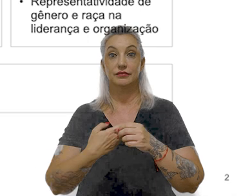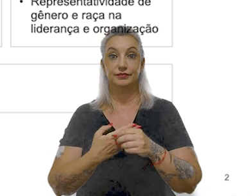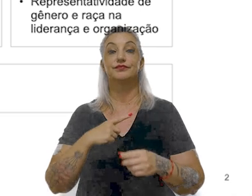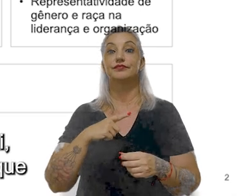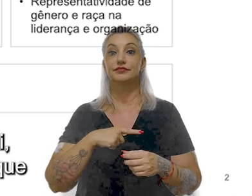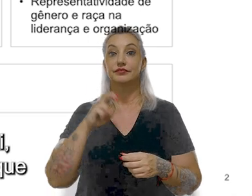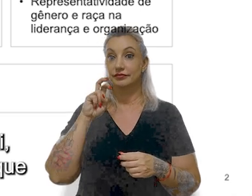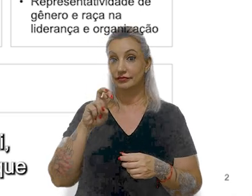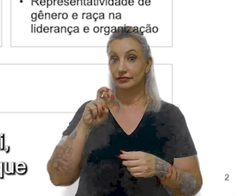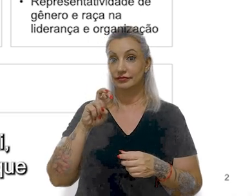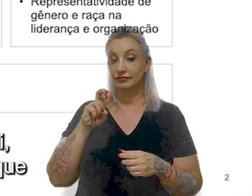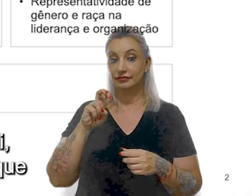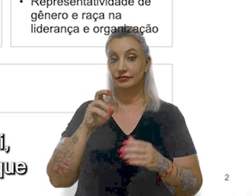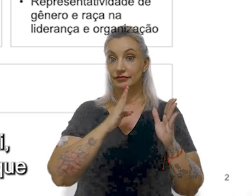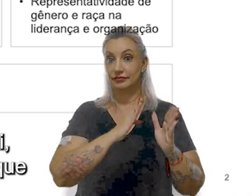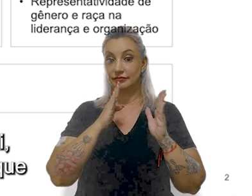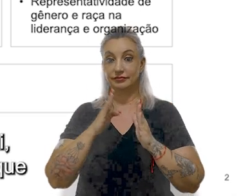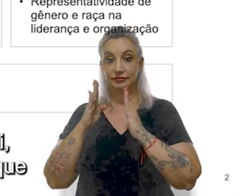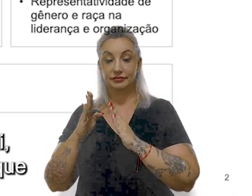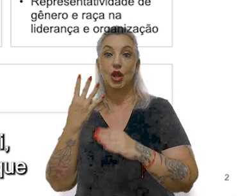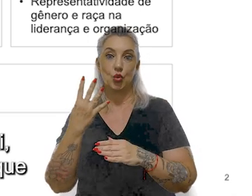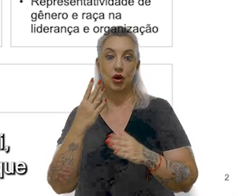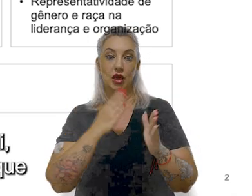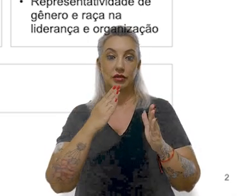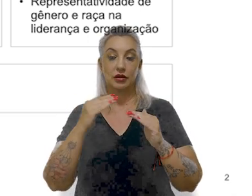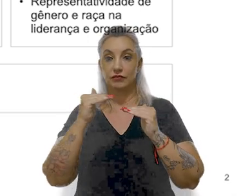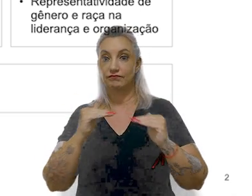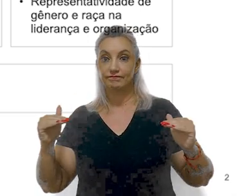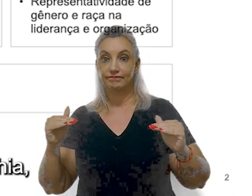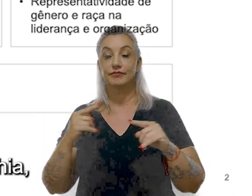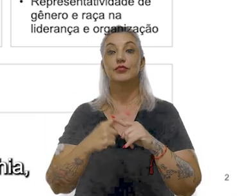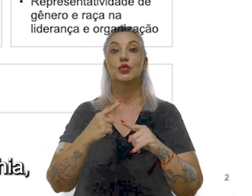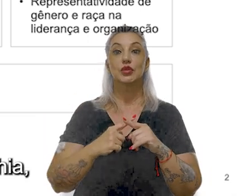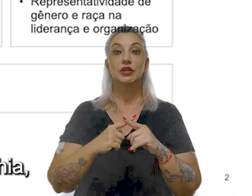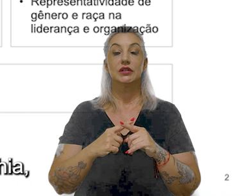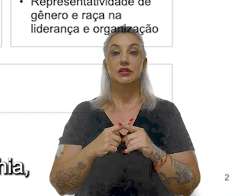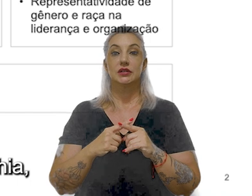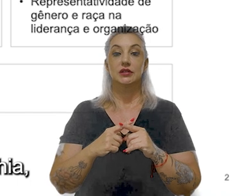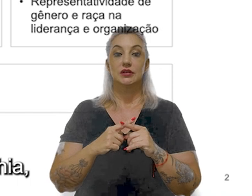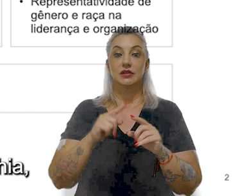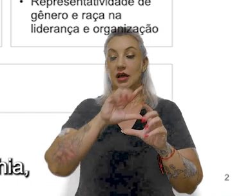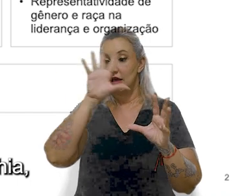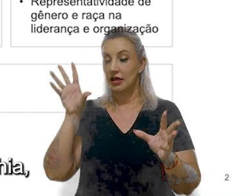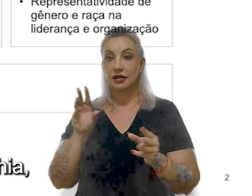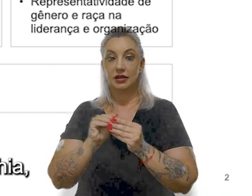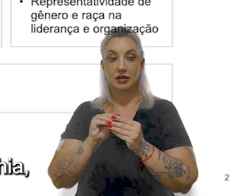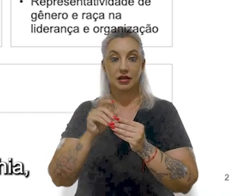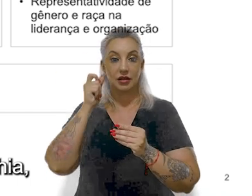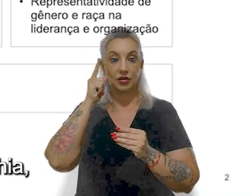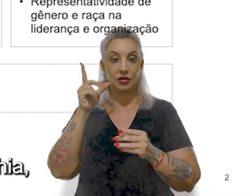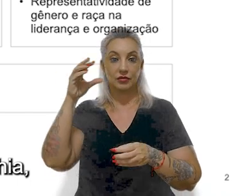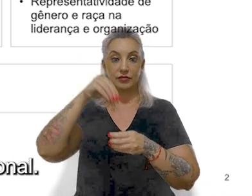temos cinco, então nós temos cinco verticais, quatro verticais e uma horizontal, porque ela perpassa tudo, que é a cultura de